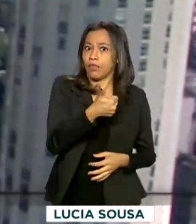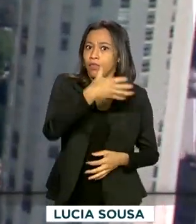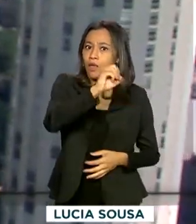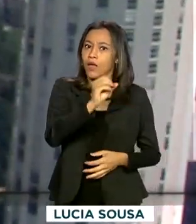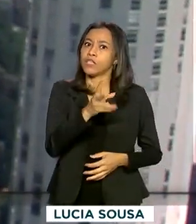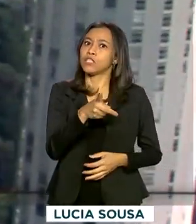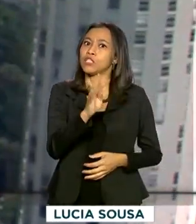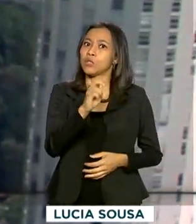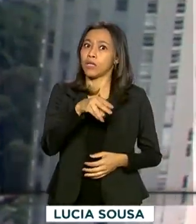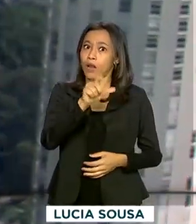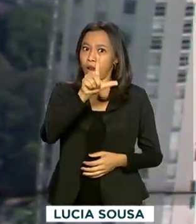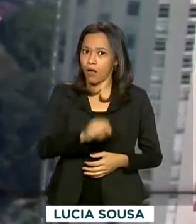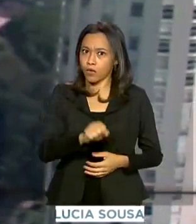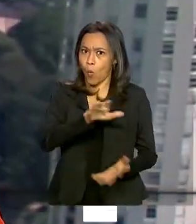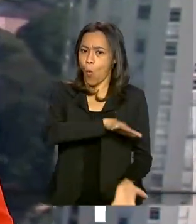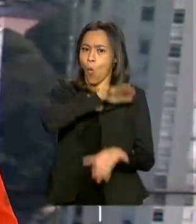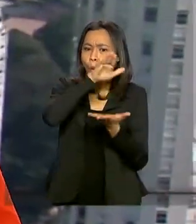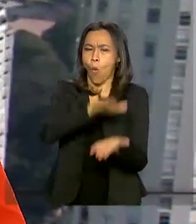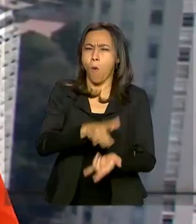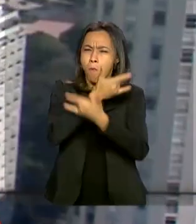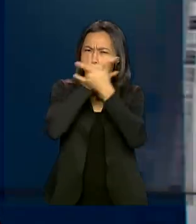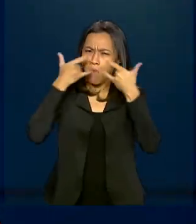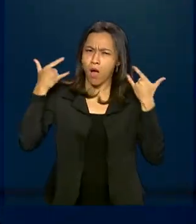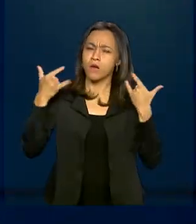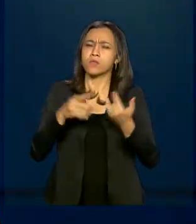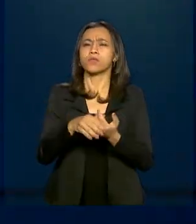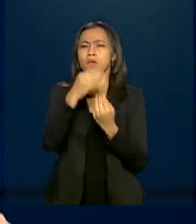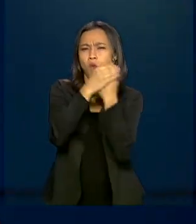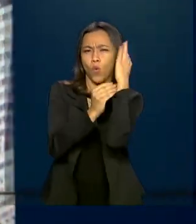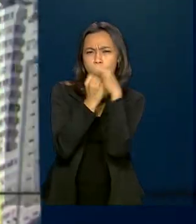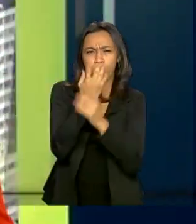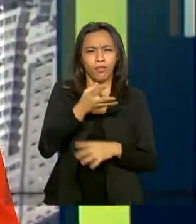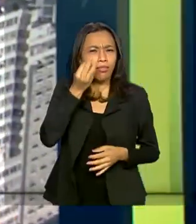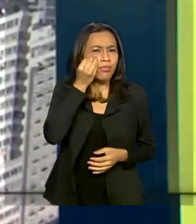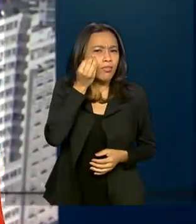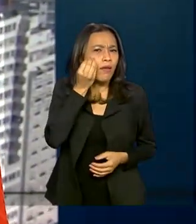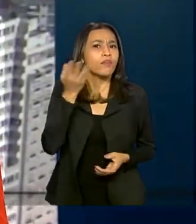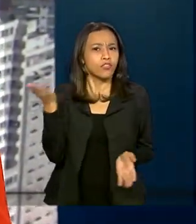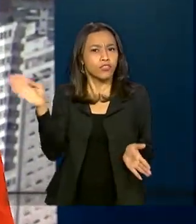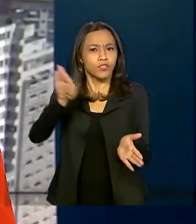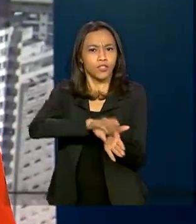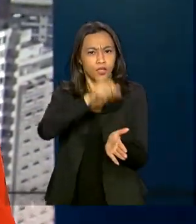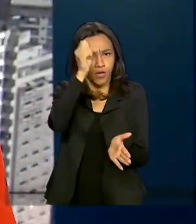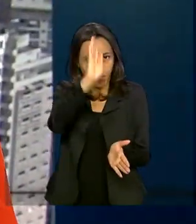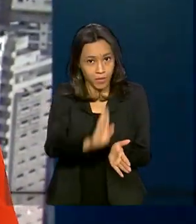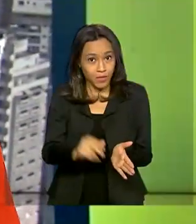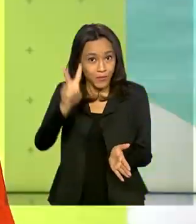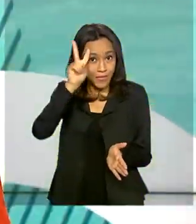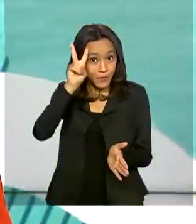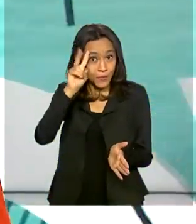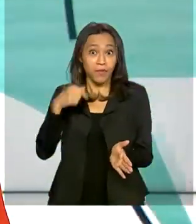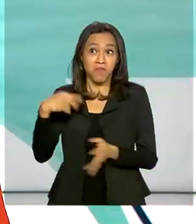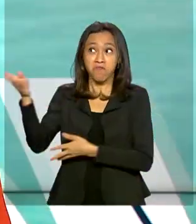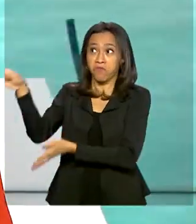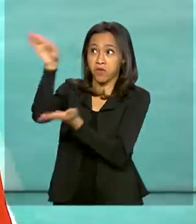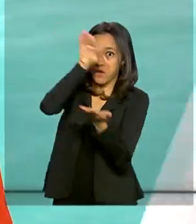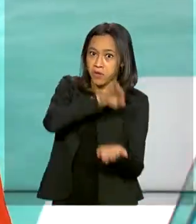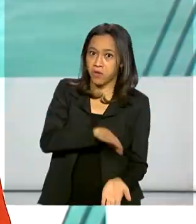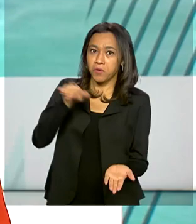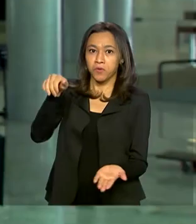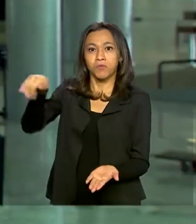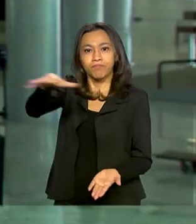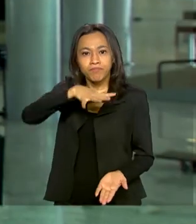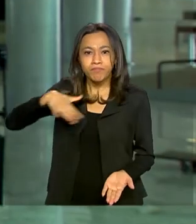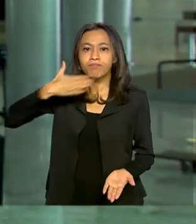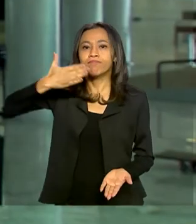saúde, como máscaras, luvas e testes rápidos, chegaram ao Brasil nesta segunda-feira. O carregamento veio dos Emirados Árabes.